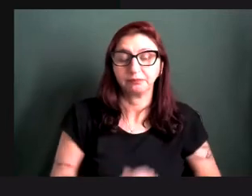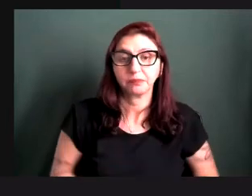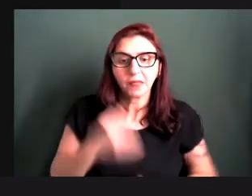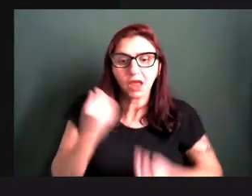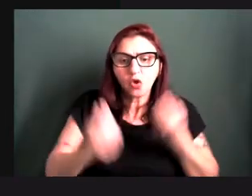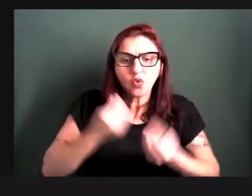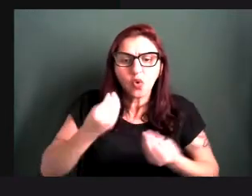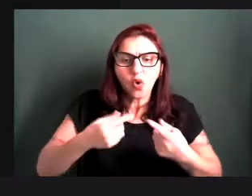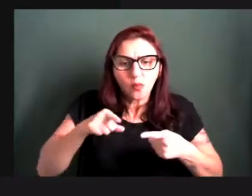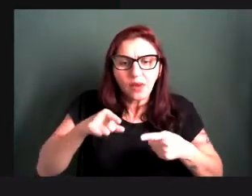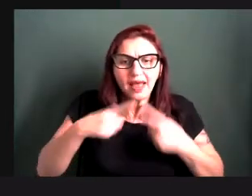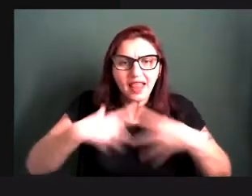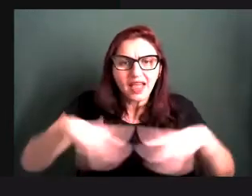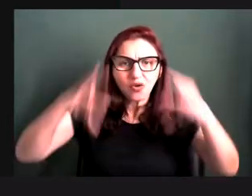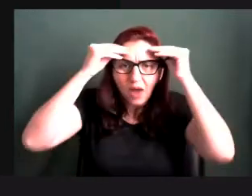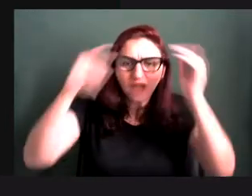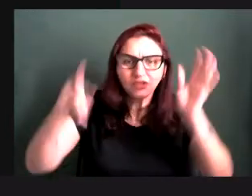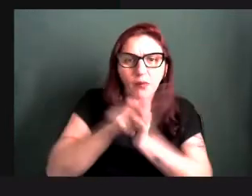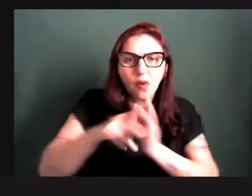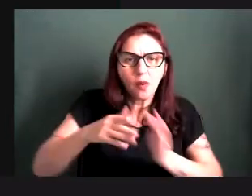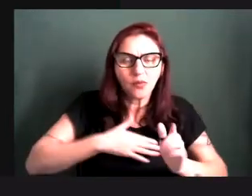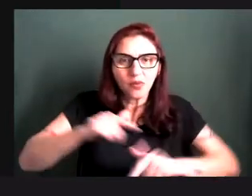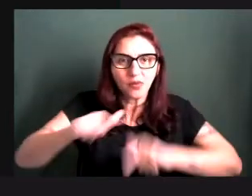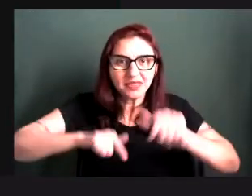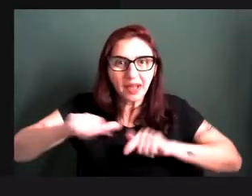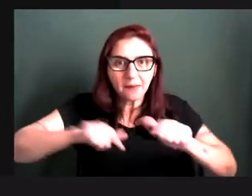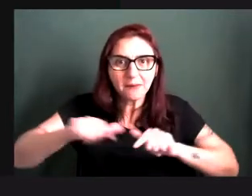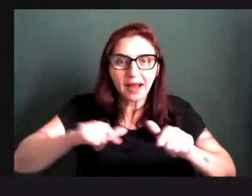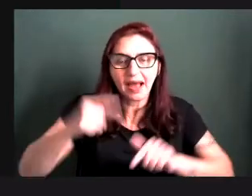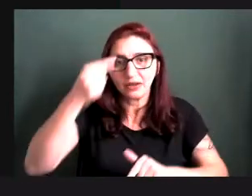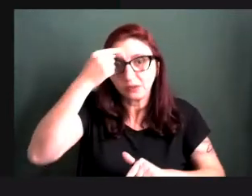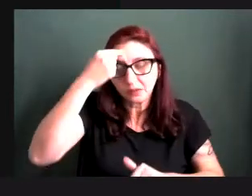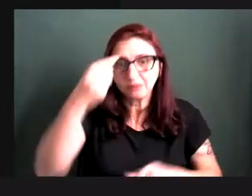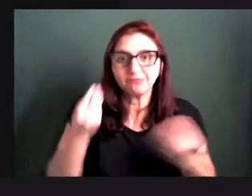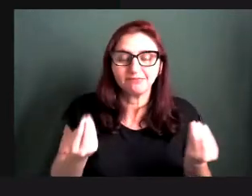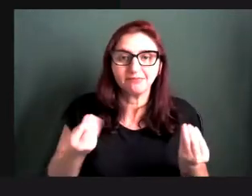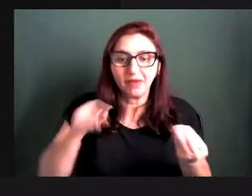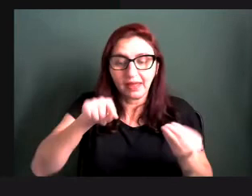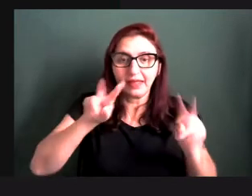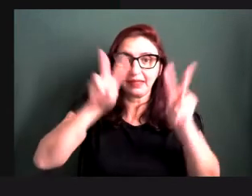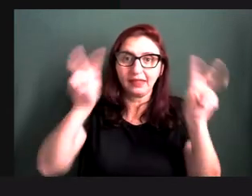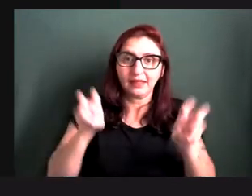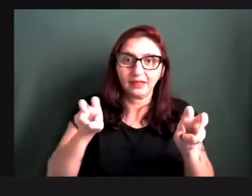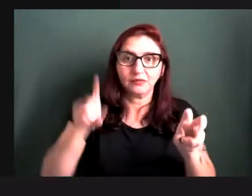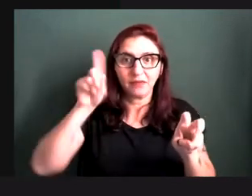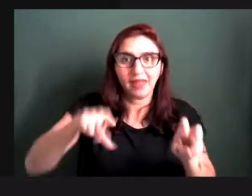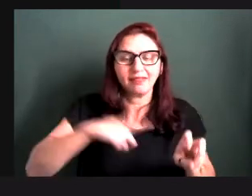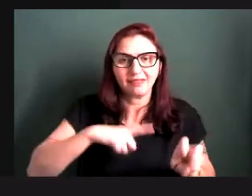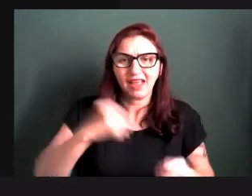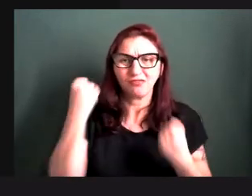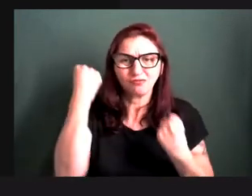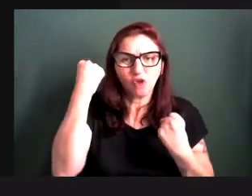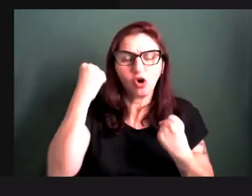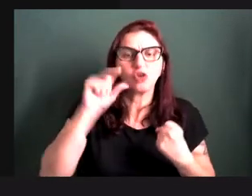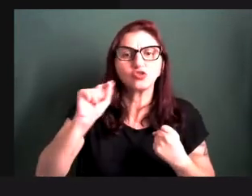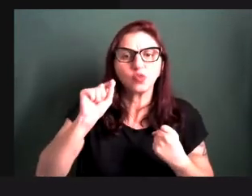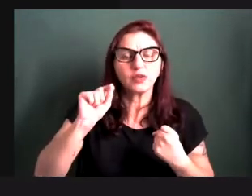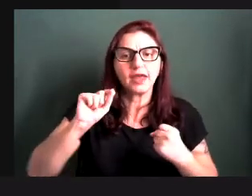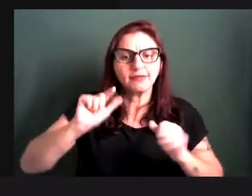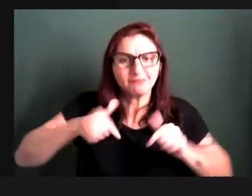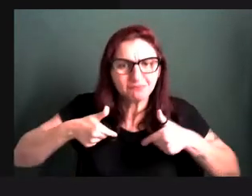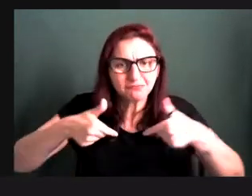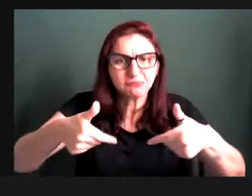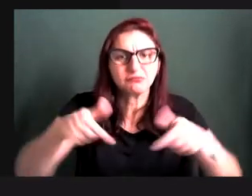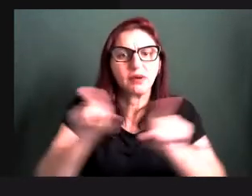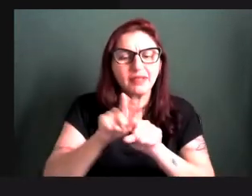eu trabalho, a gente já está pontuando, já estou me apropriando desse termo que é um fotoativismo, fotojornalismo, que